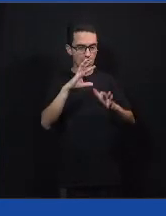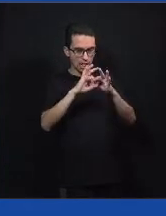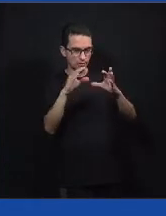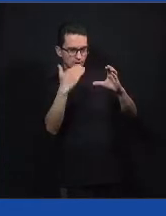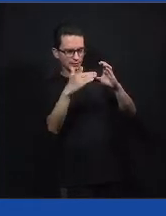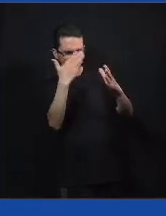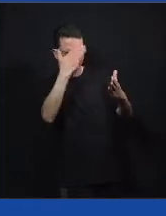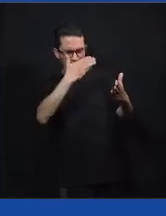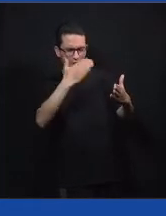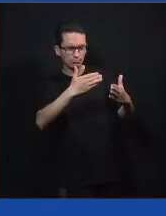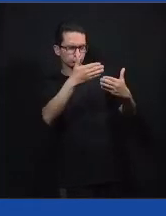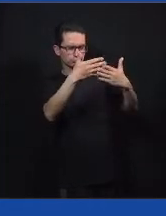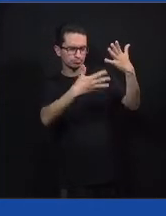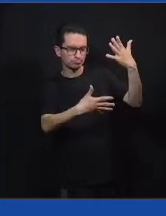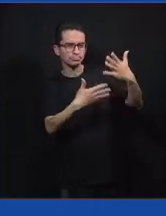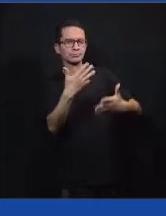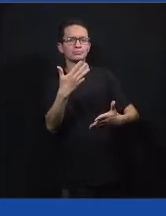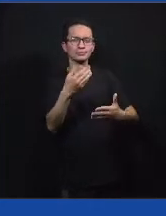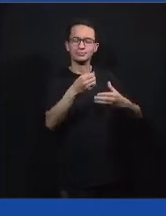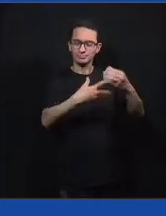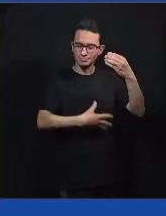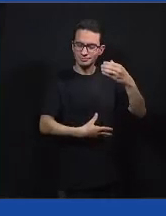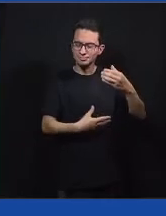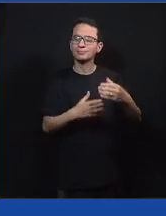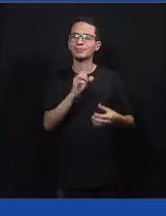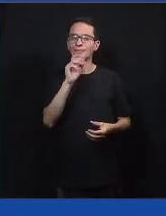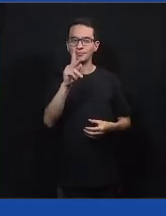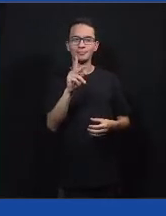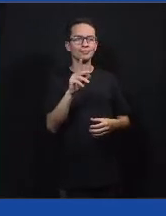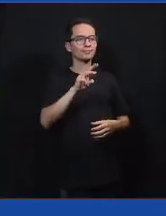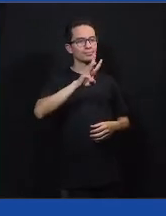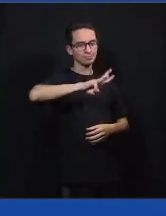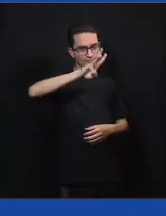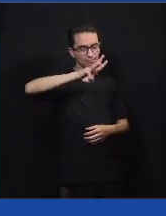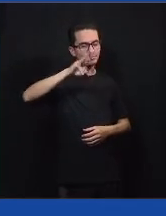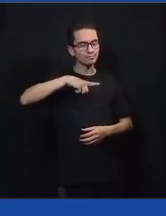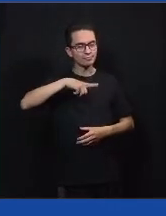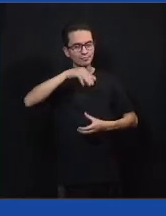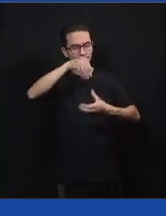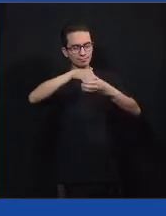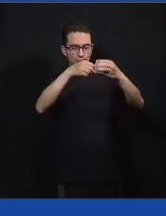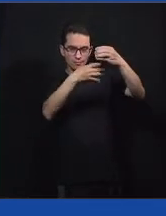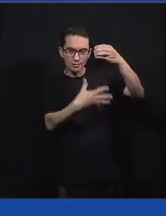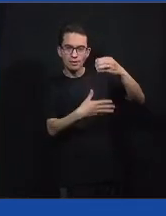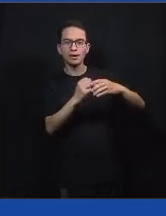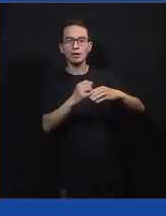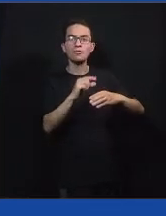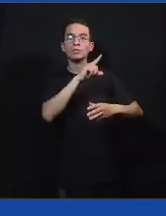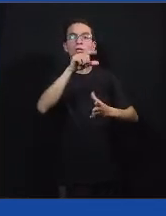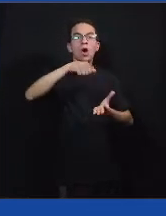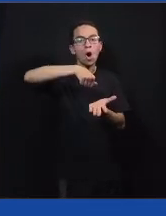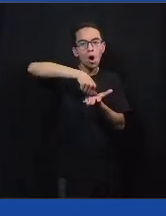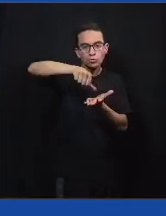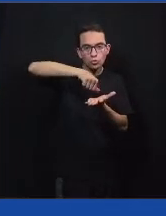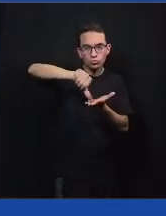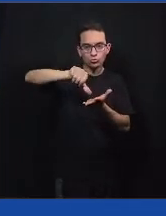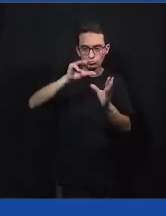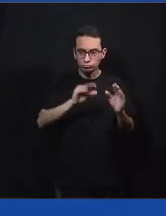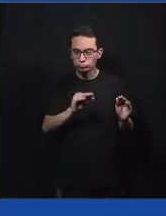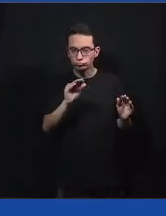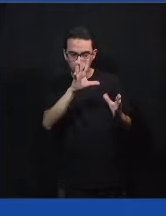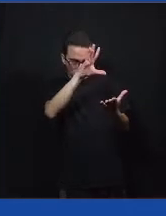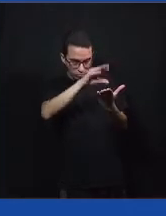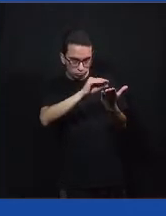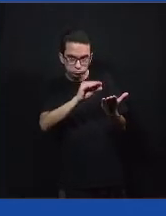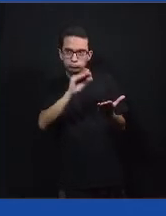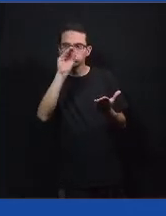aqui, mas o pessoal vai colocar. Já está aí o site no chat. E vocês vão digitar um código. E, a partir do código, vocês vão entrar nesse